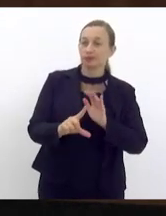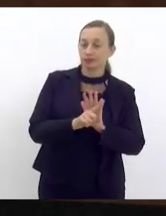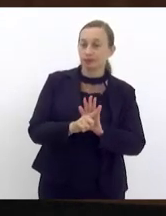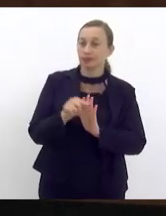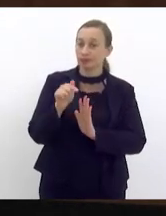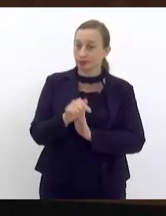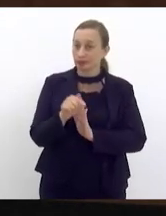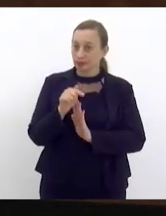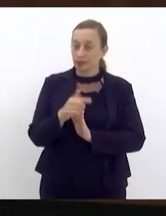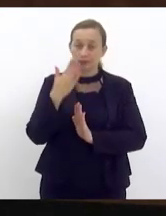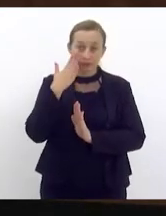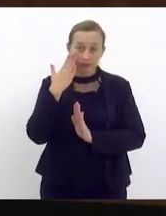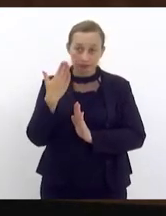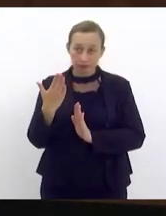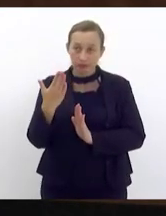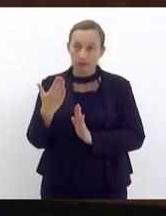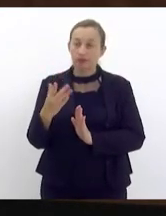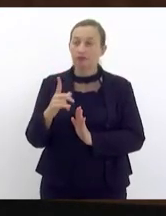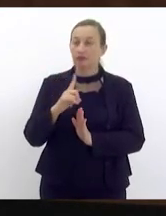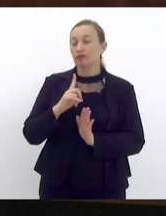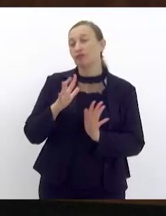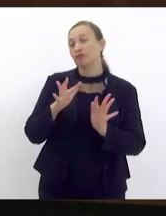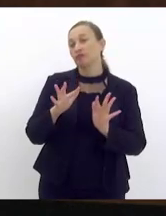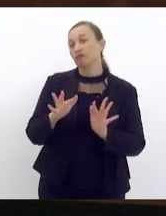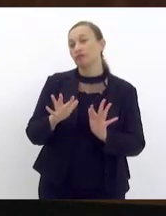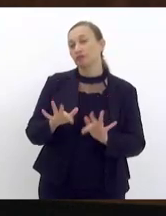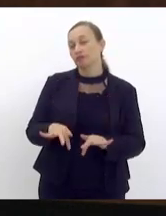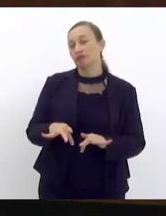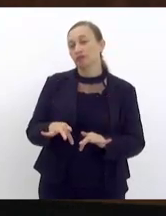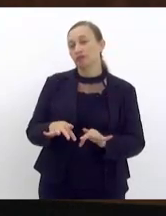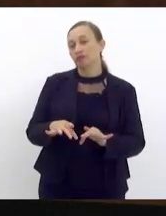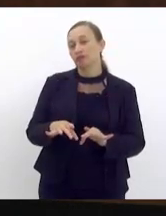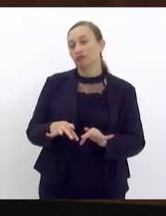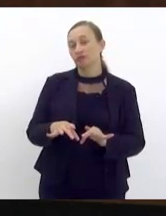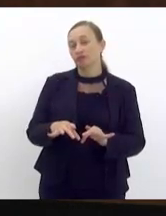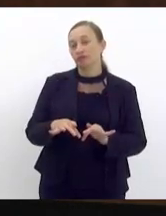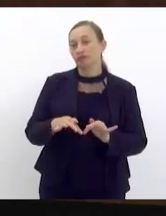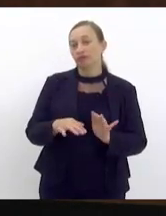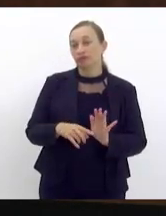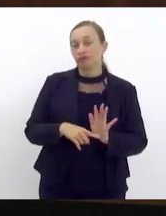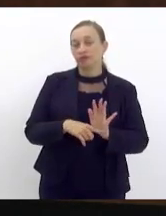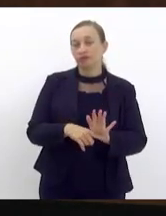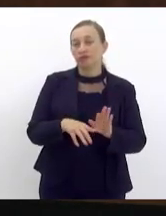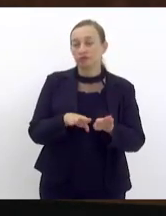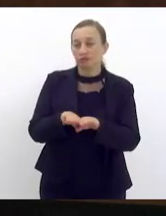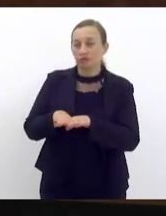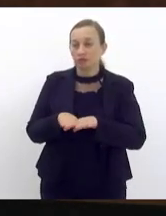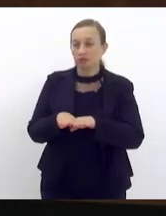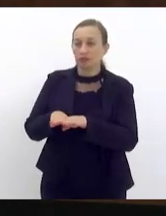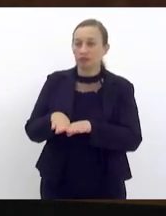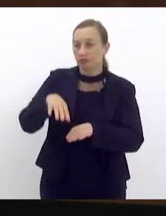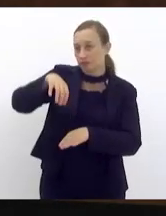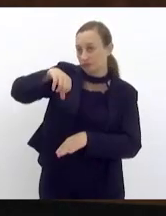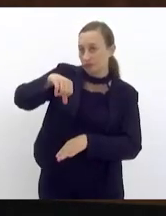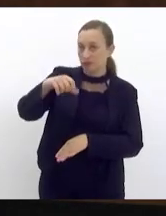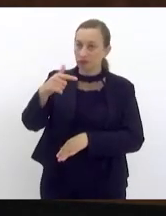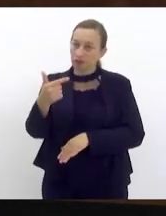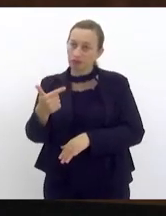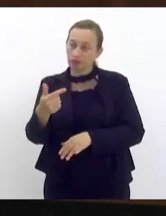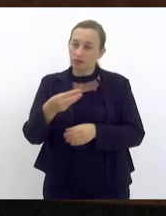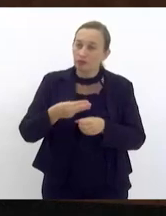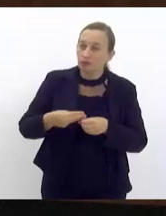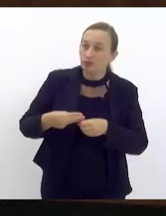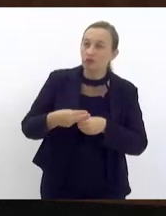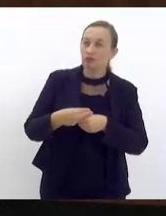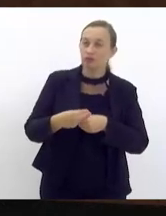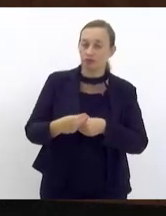aqui apresentada ela tem como finalidade tratar de uma forma igualitária os 92 municípios